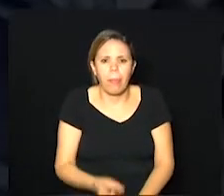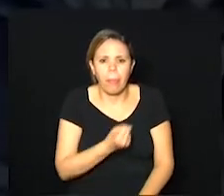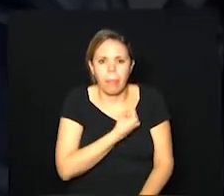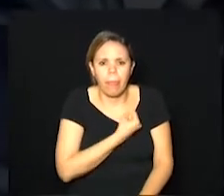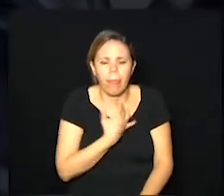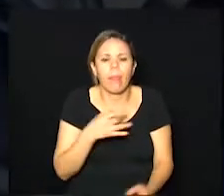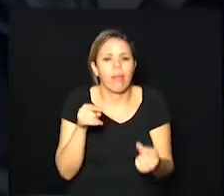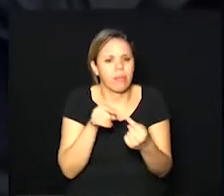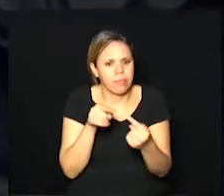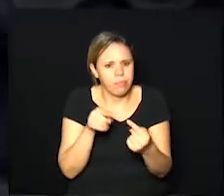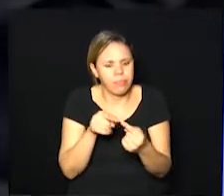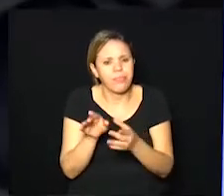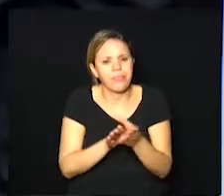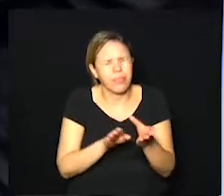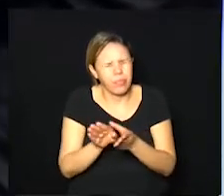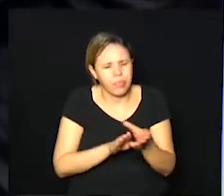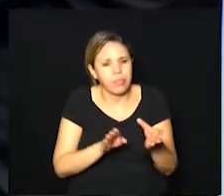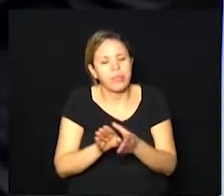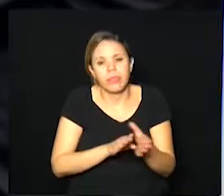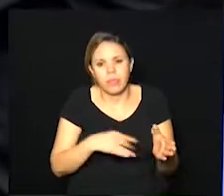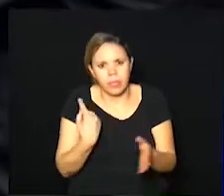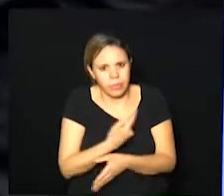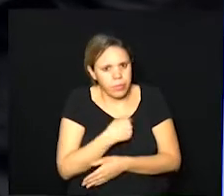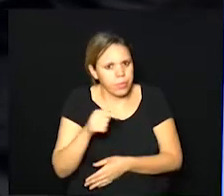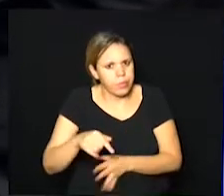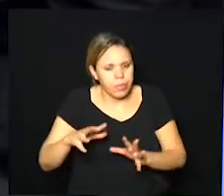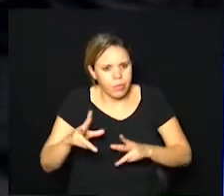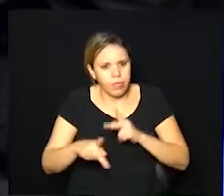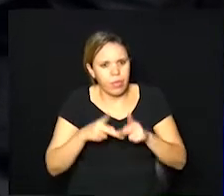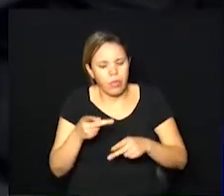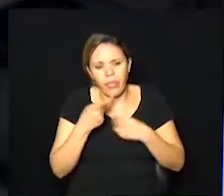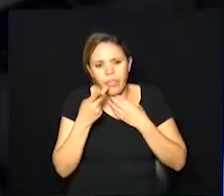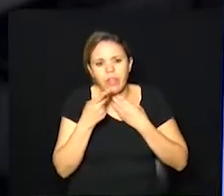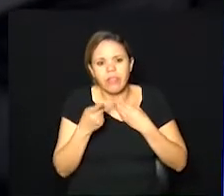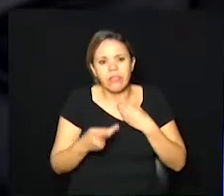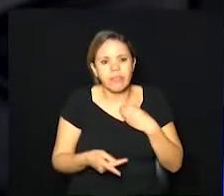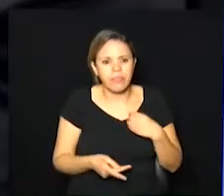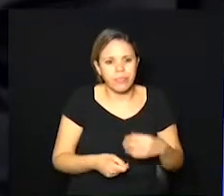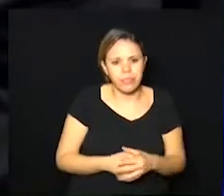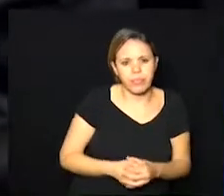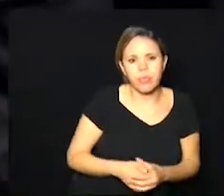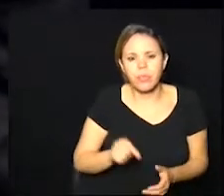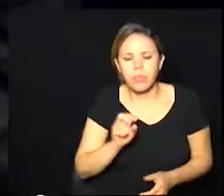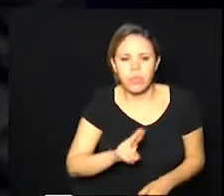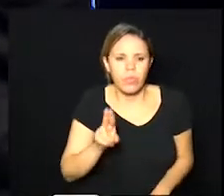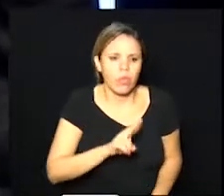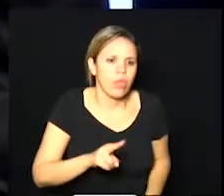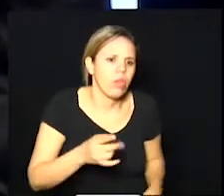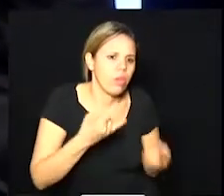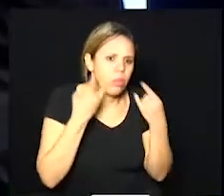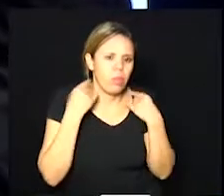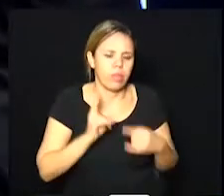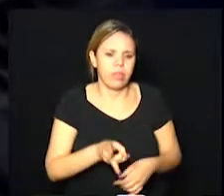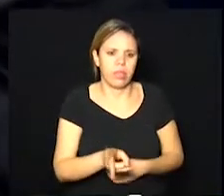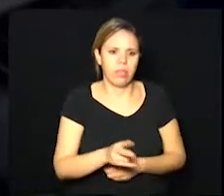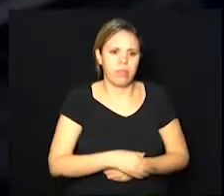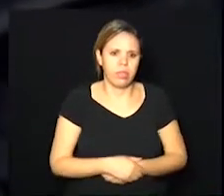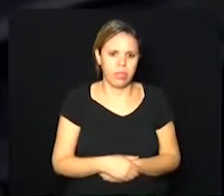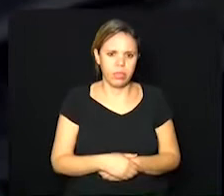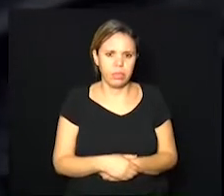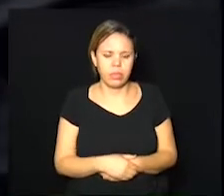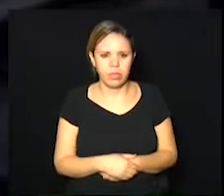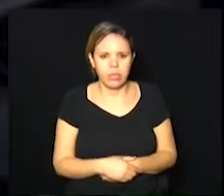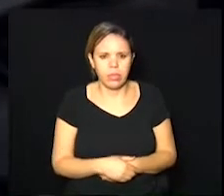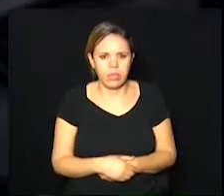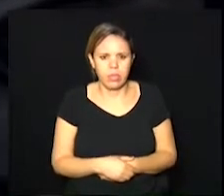batem com a orientação que a gente que todo mundo vem falando olha então quem usa máscara sempre ela